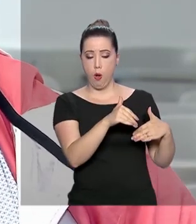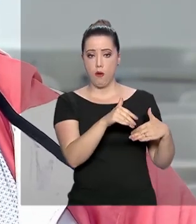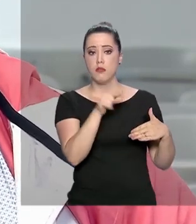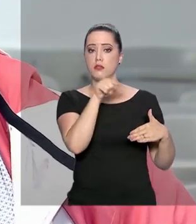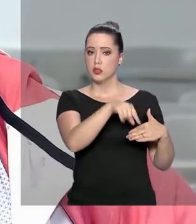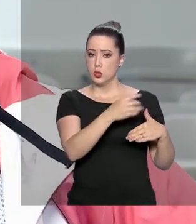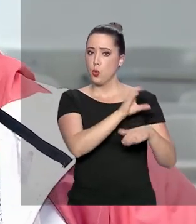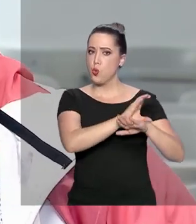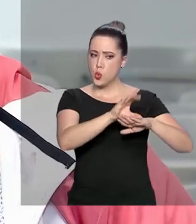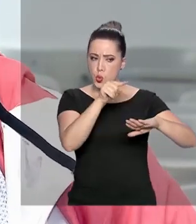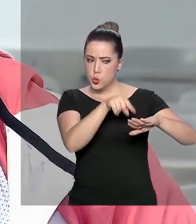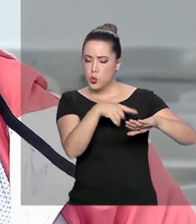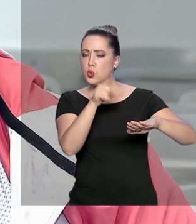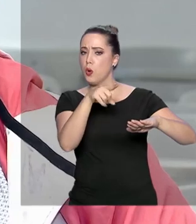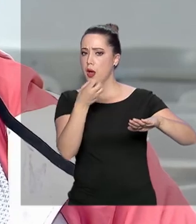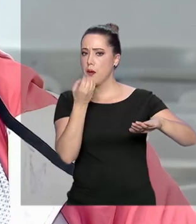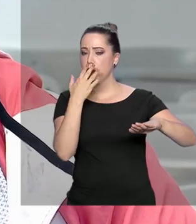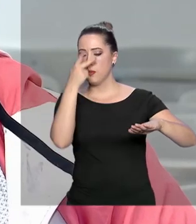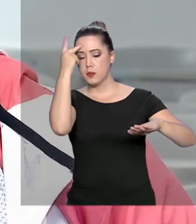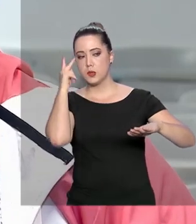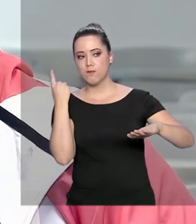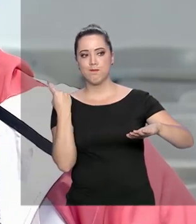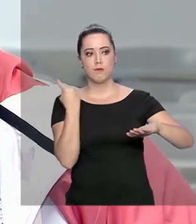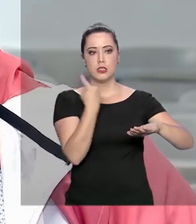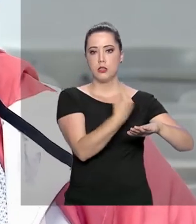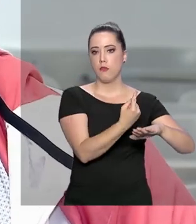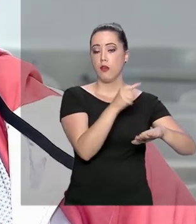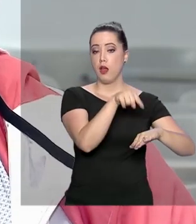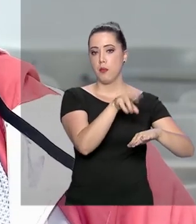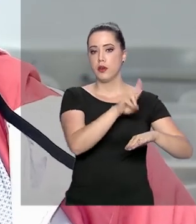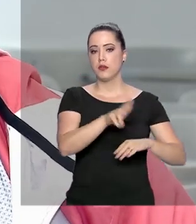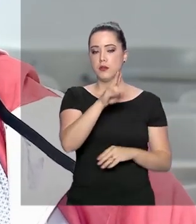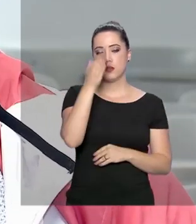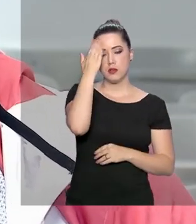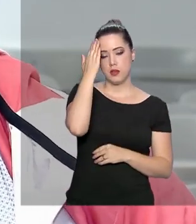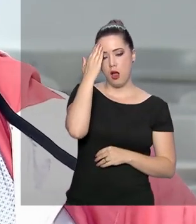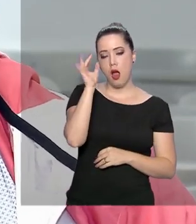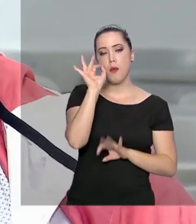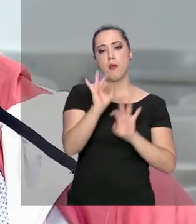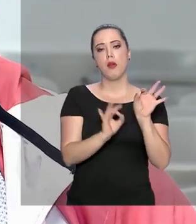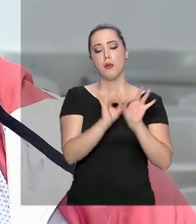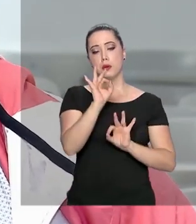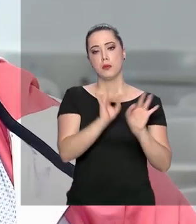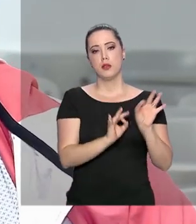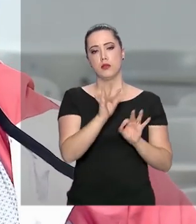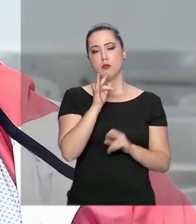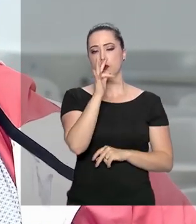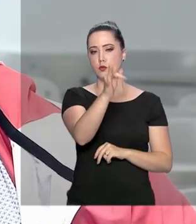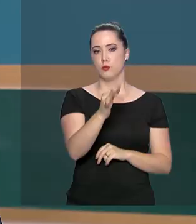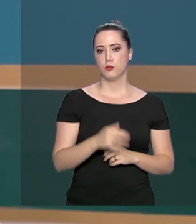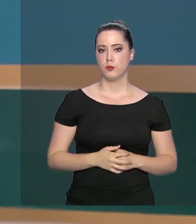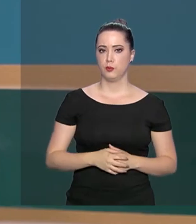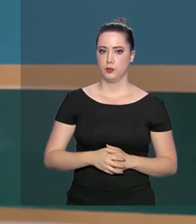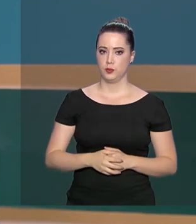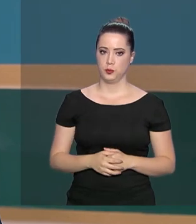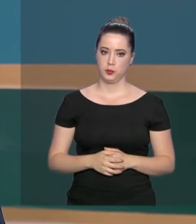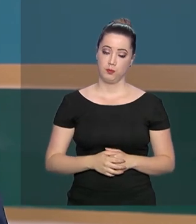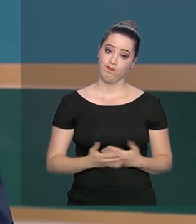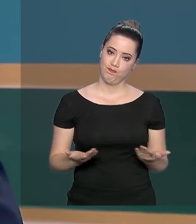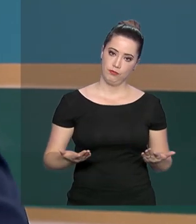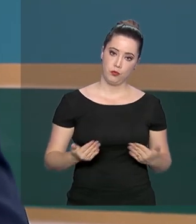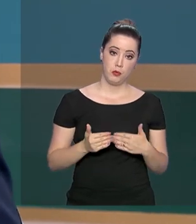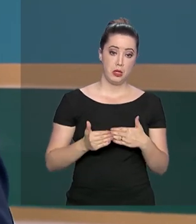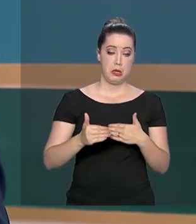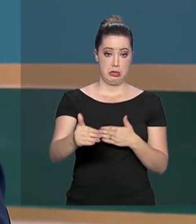o aluno ingressante na universidade já vai estar um pouco ciente do que ele vai estar esperando na hora da frente. A